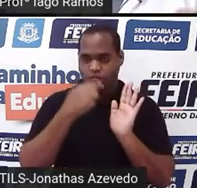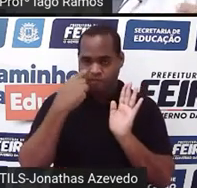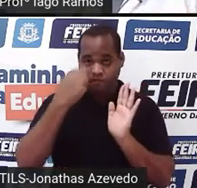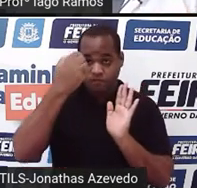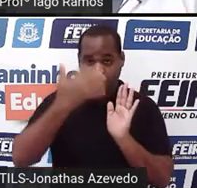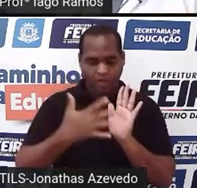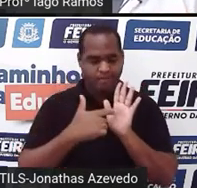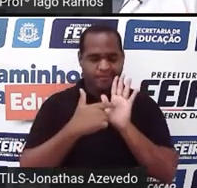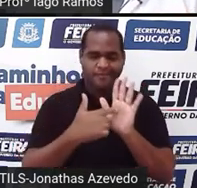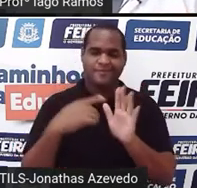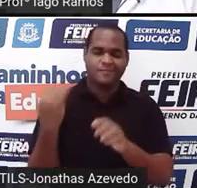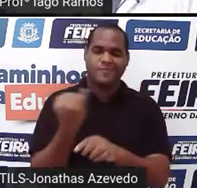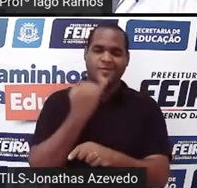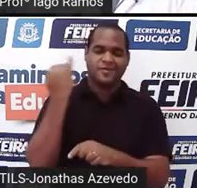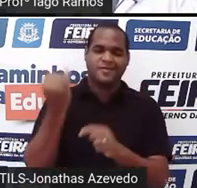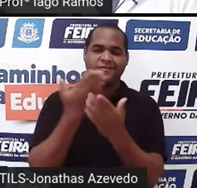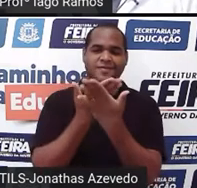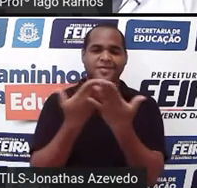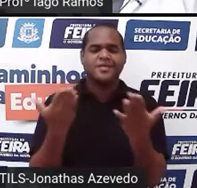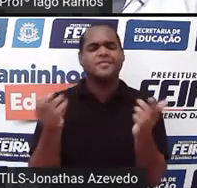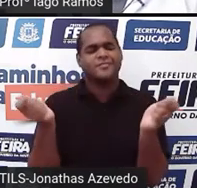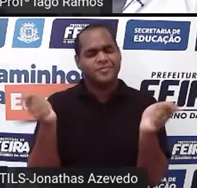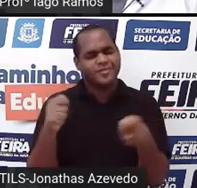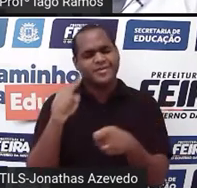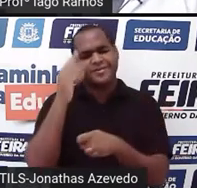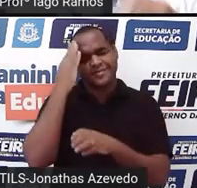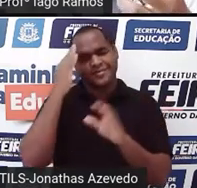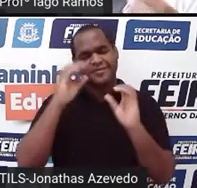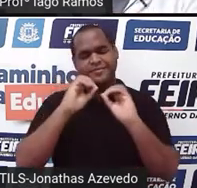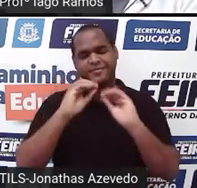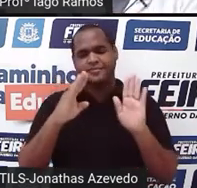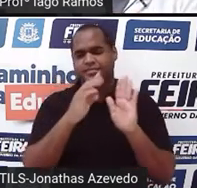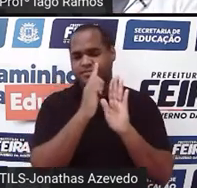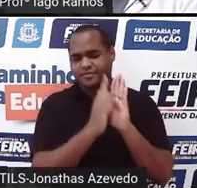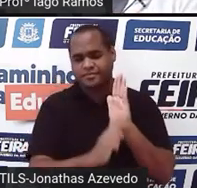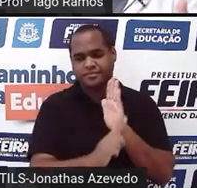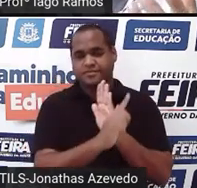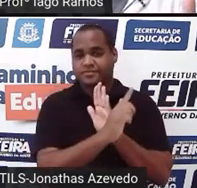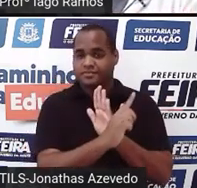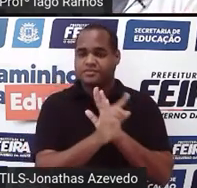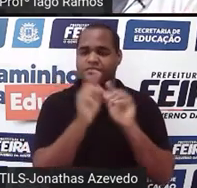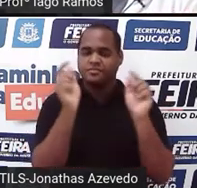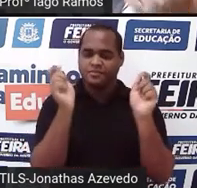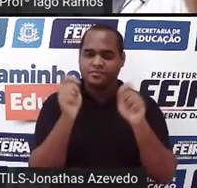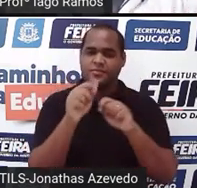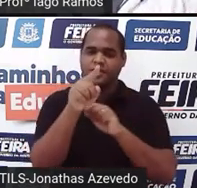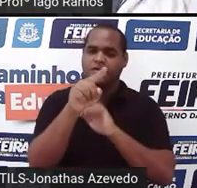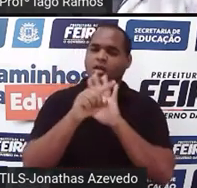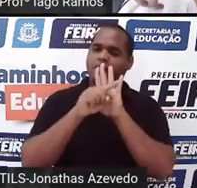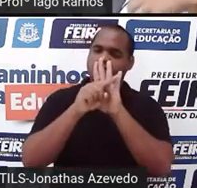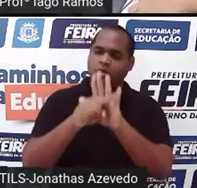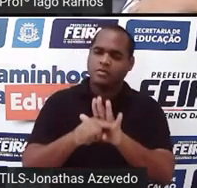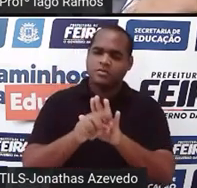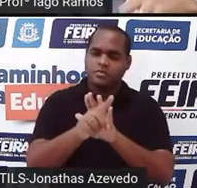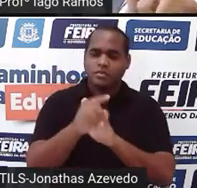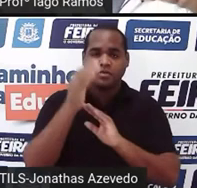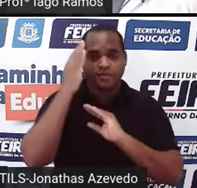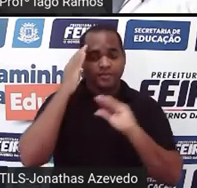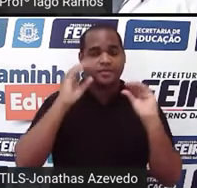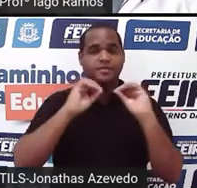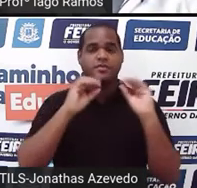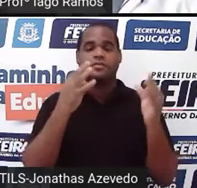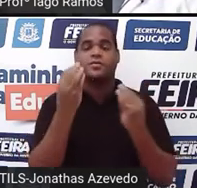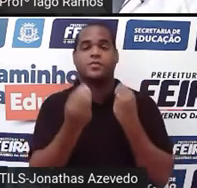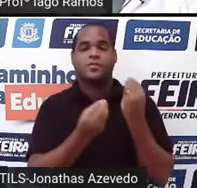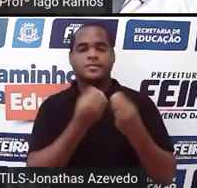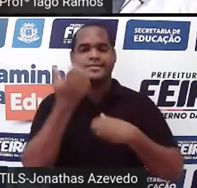para a gente poder entender nos gráficos. Para que esses gráficos nos ajudem a entender a